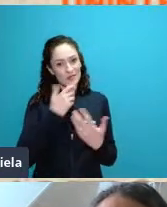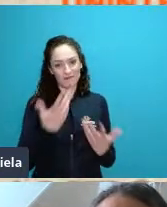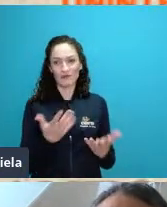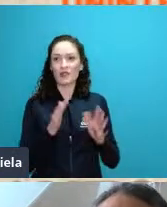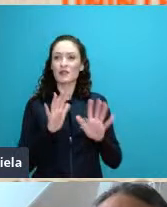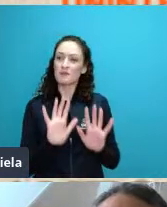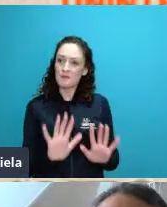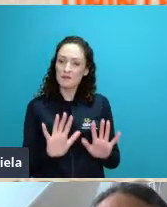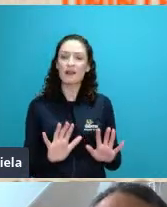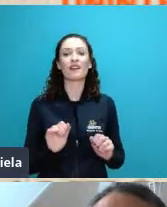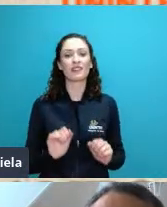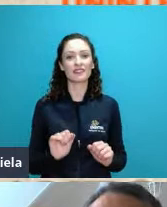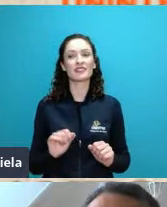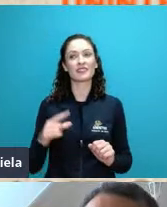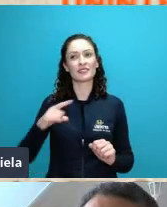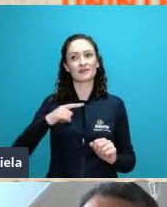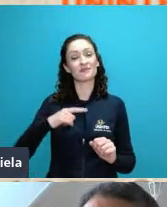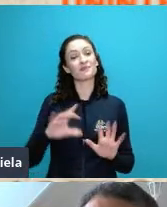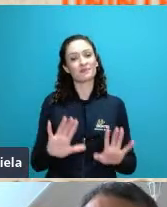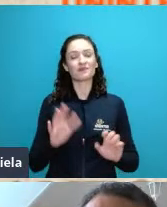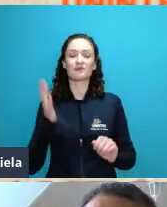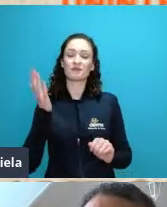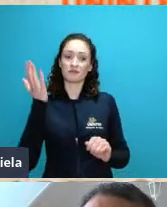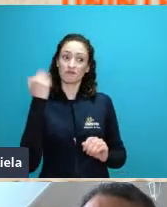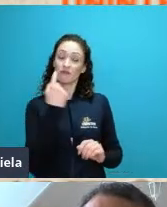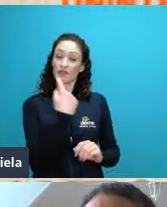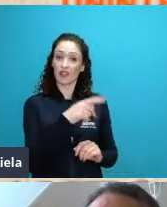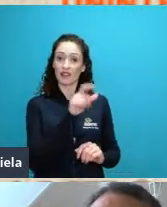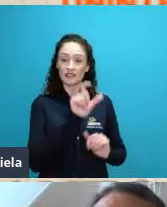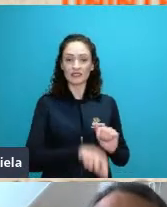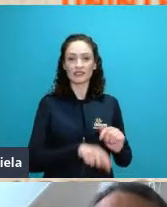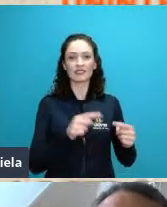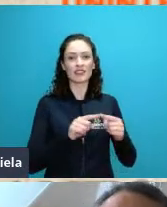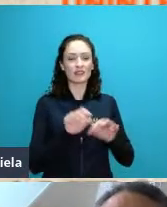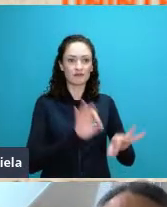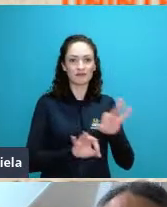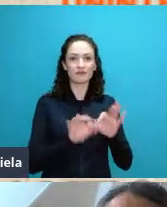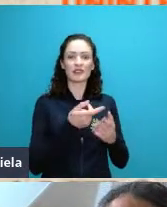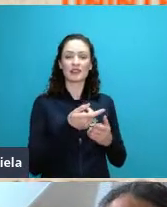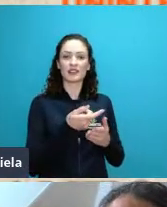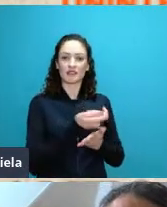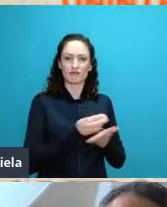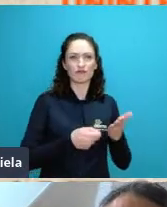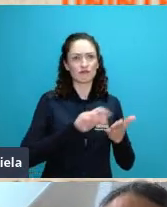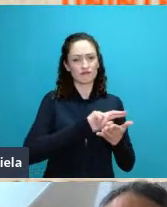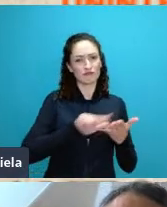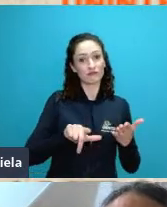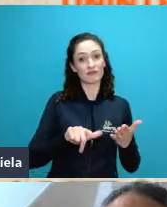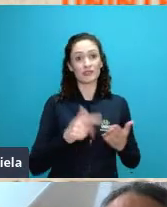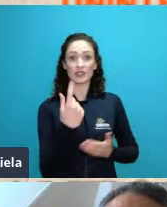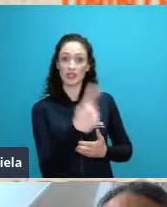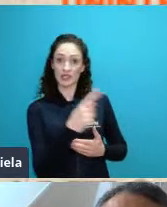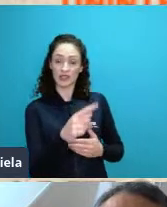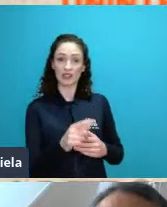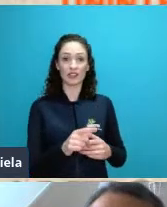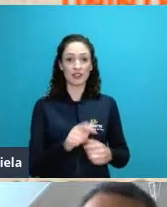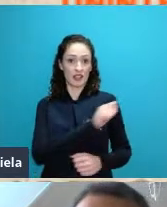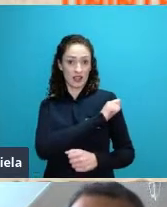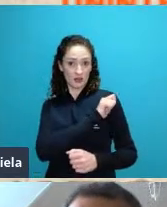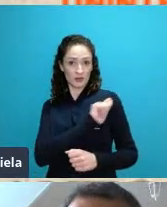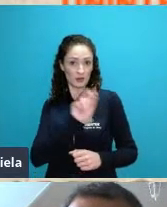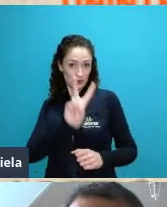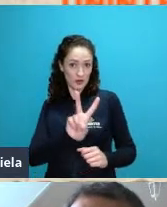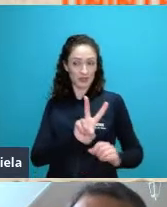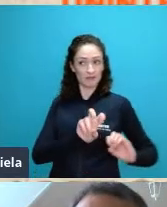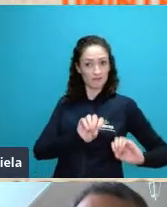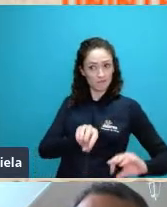acabei conhecendo a obra do Cristofoletti por meio de dois orientandos dele que acabaram sendo meus